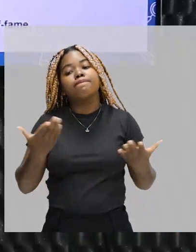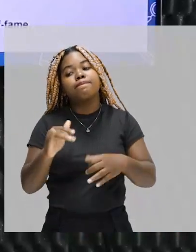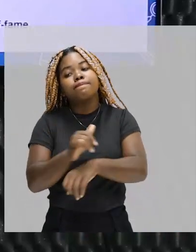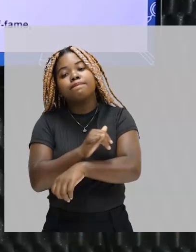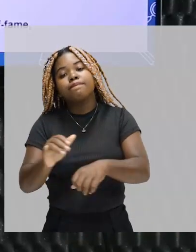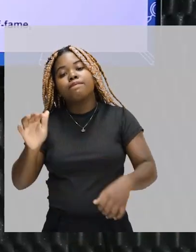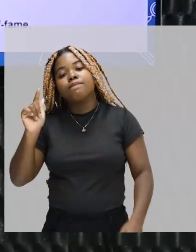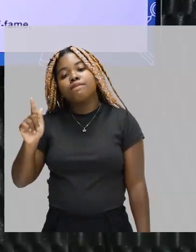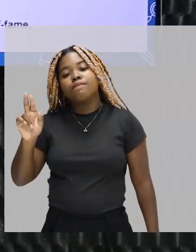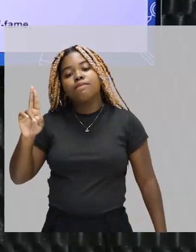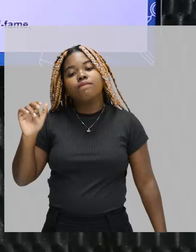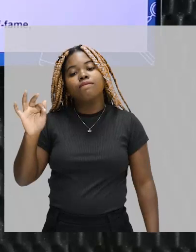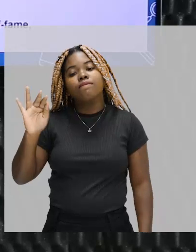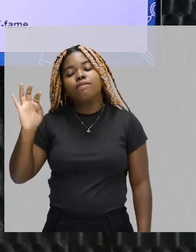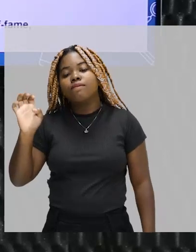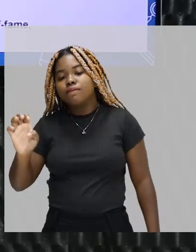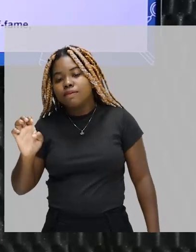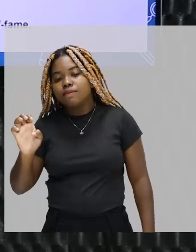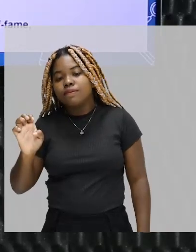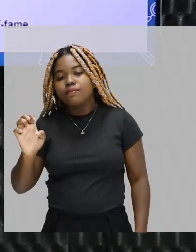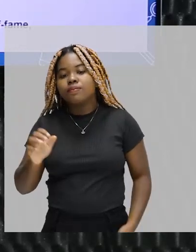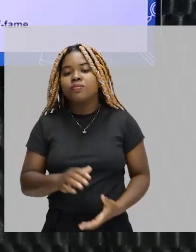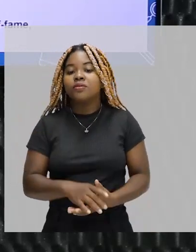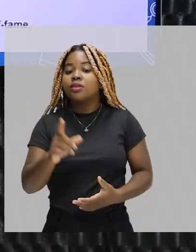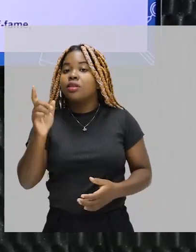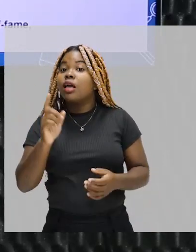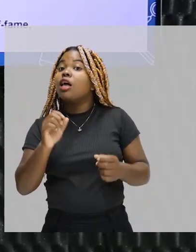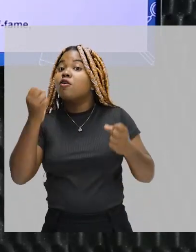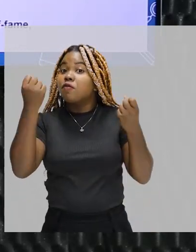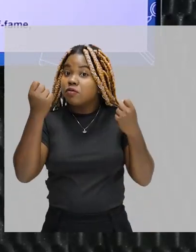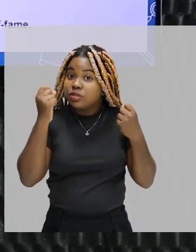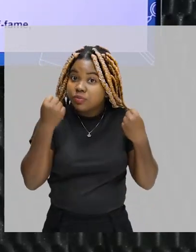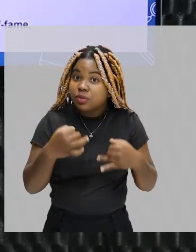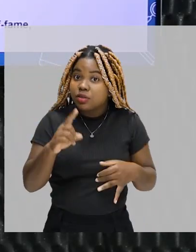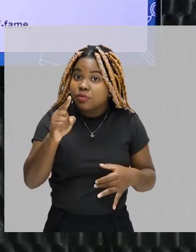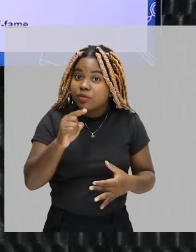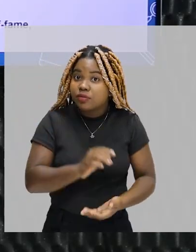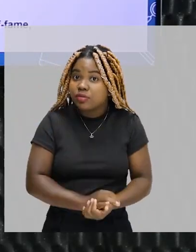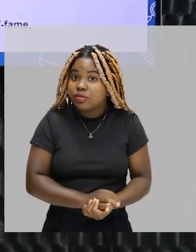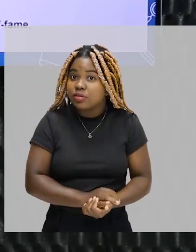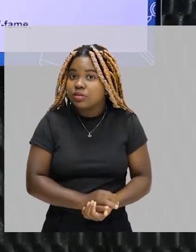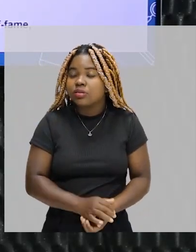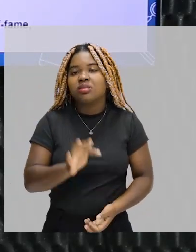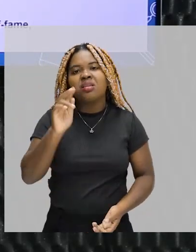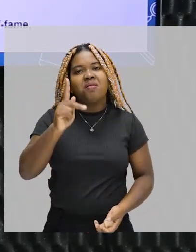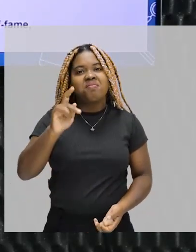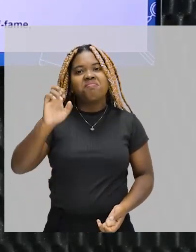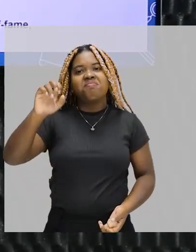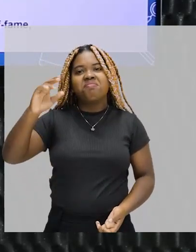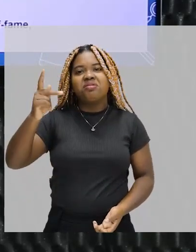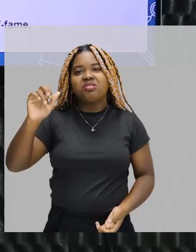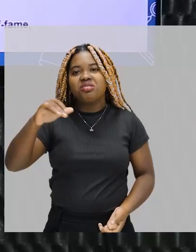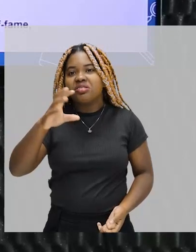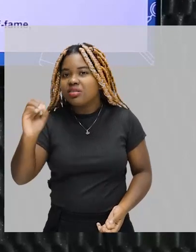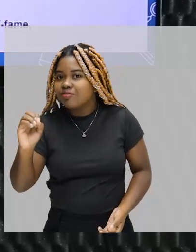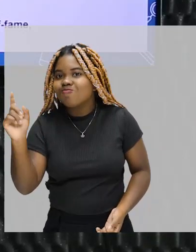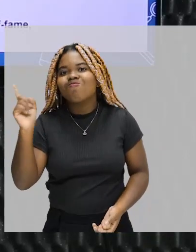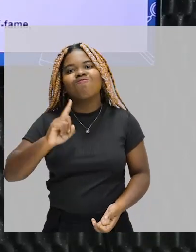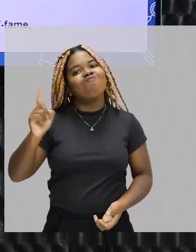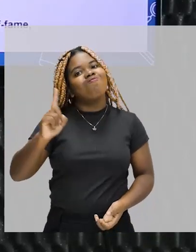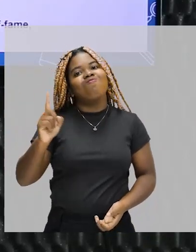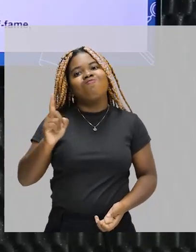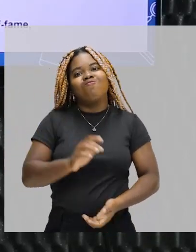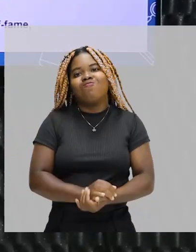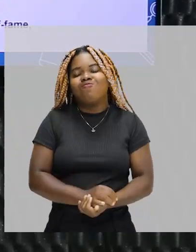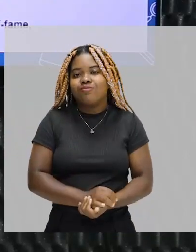grafite e desconstruo. Grafite não é pichação e o artista que trabalha com grafite. Grafite é um artista urbano e,